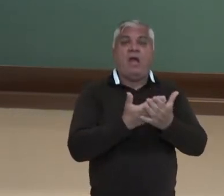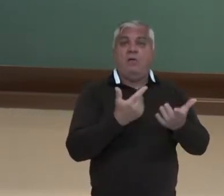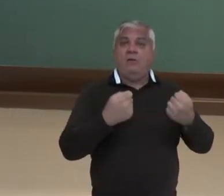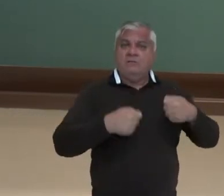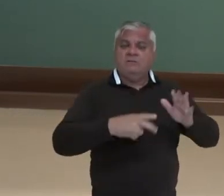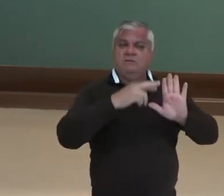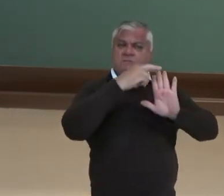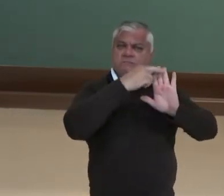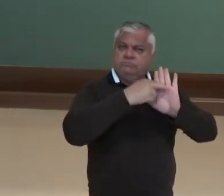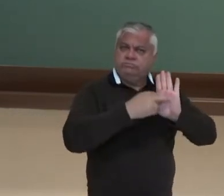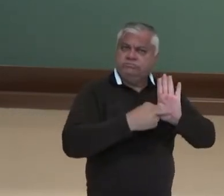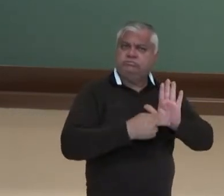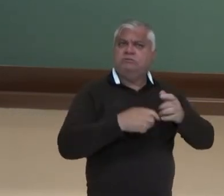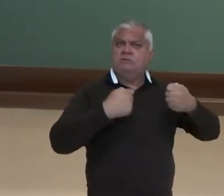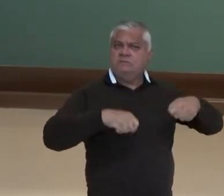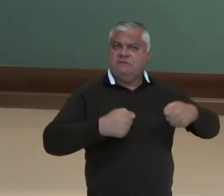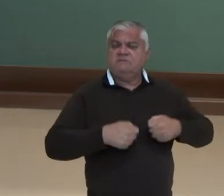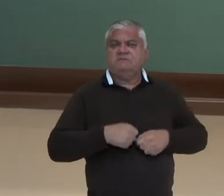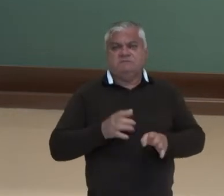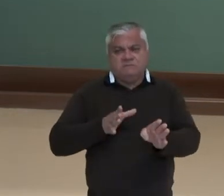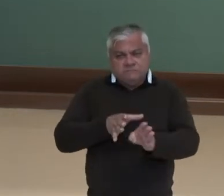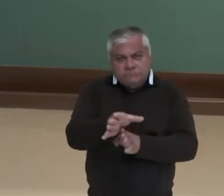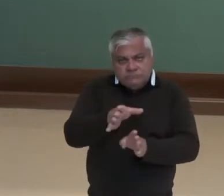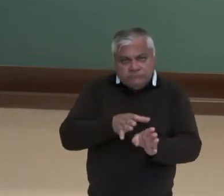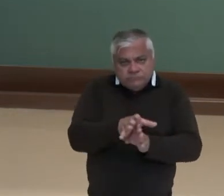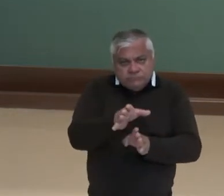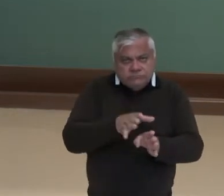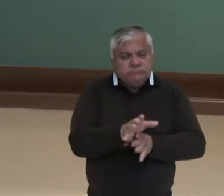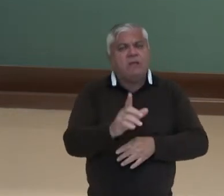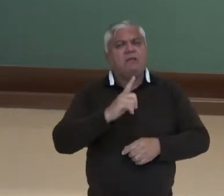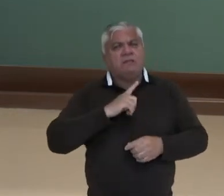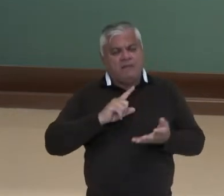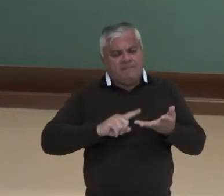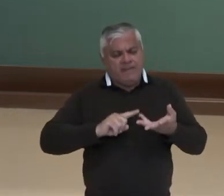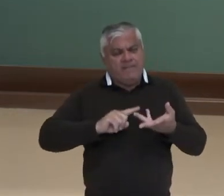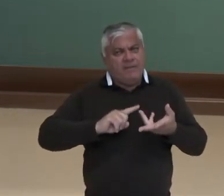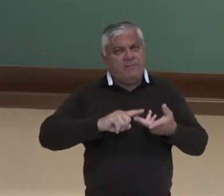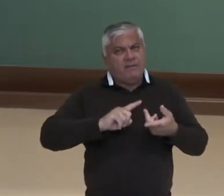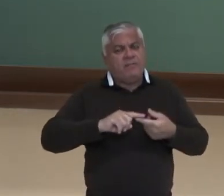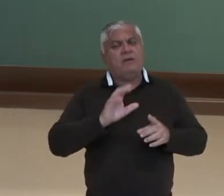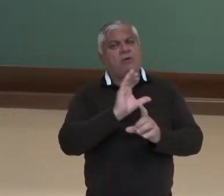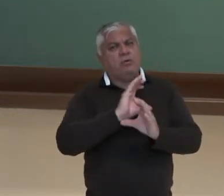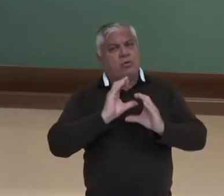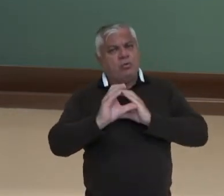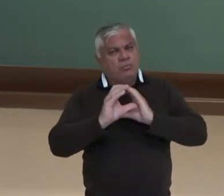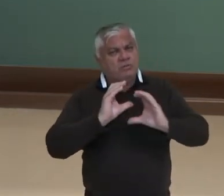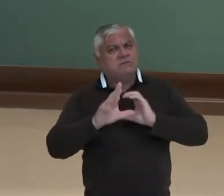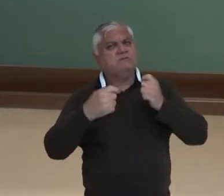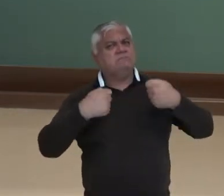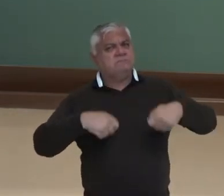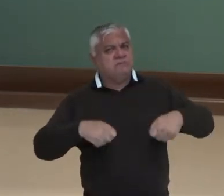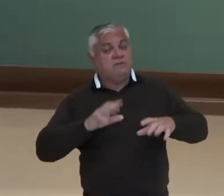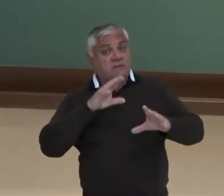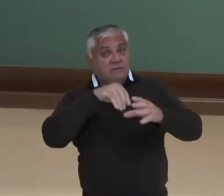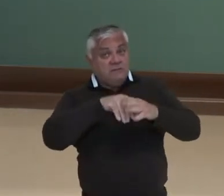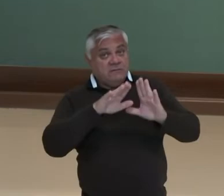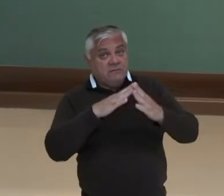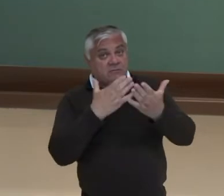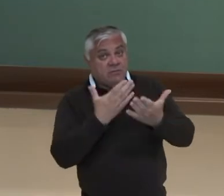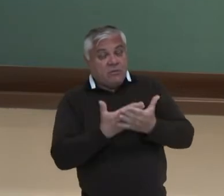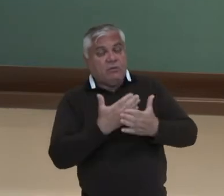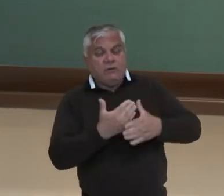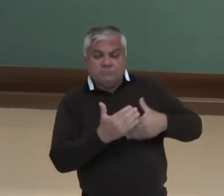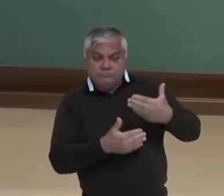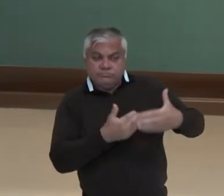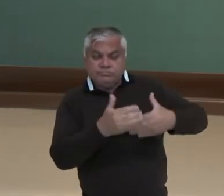normas, tem as fichas de advertência, né? Tem toda uma comunicação ali que ajuda ali a escola a